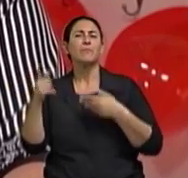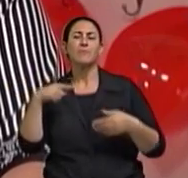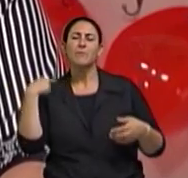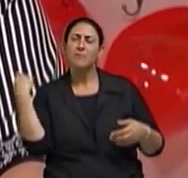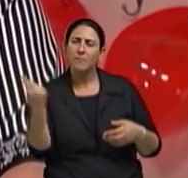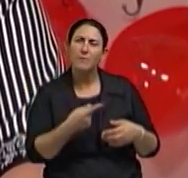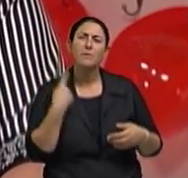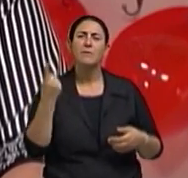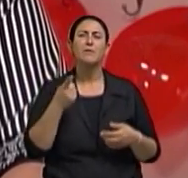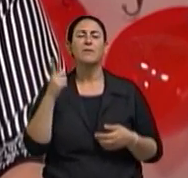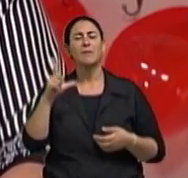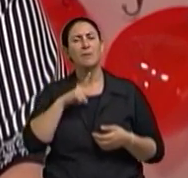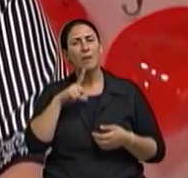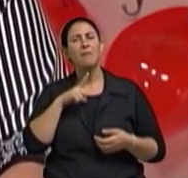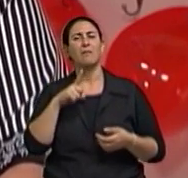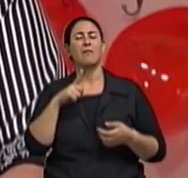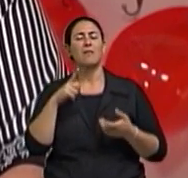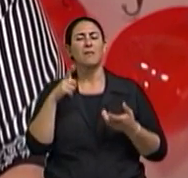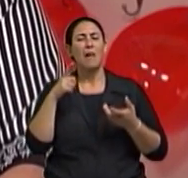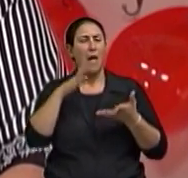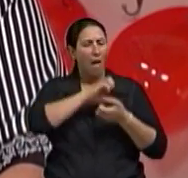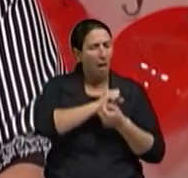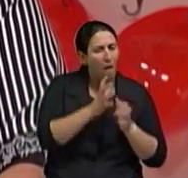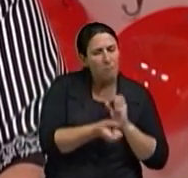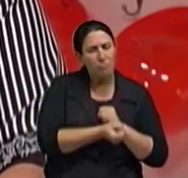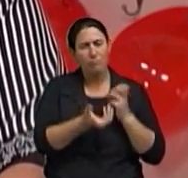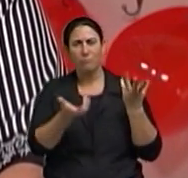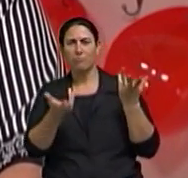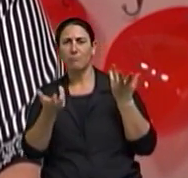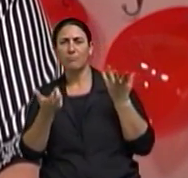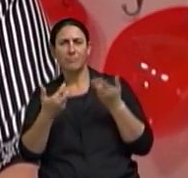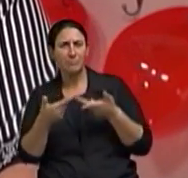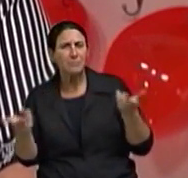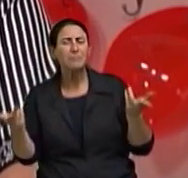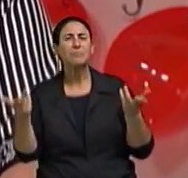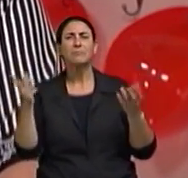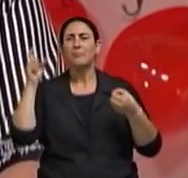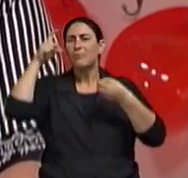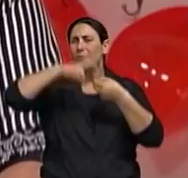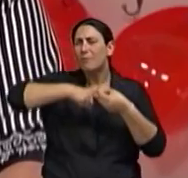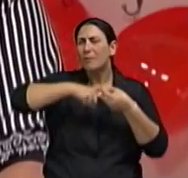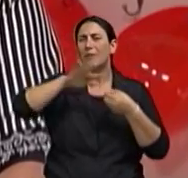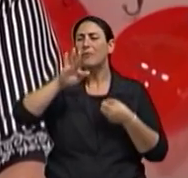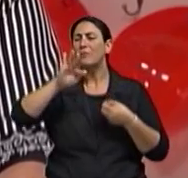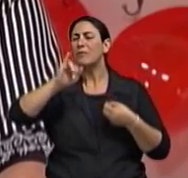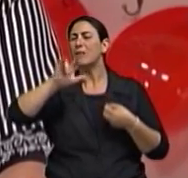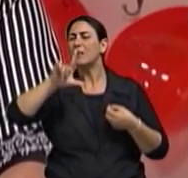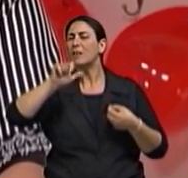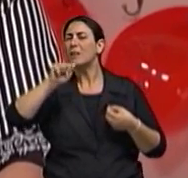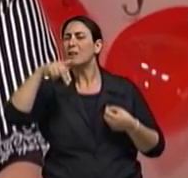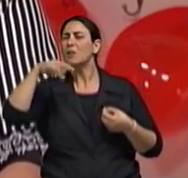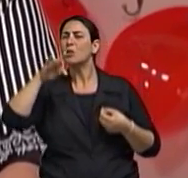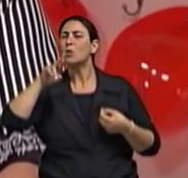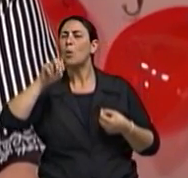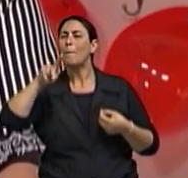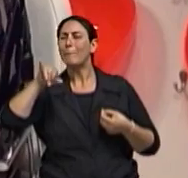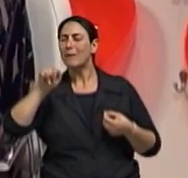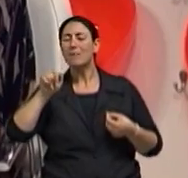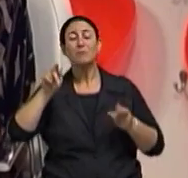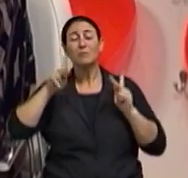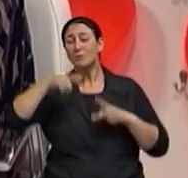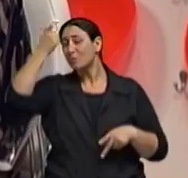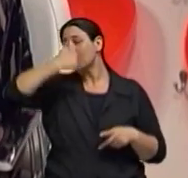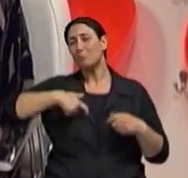com artesanato, com filantropia? Então, as pessoas precisam ressignificar a vida. As pessoas